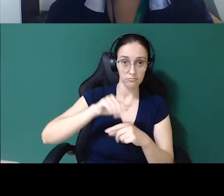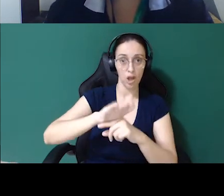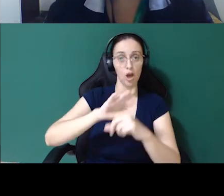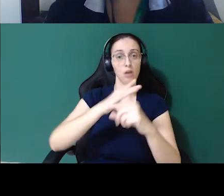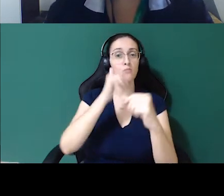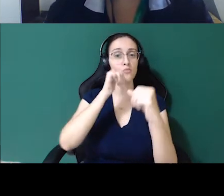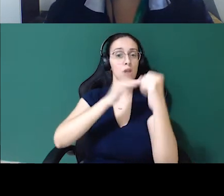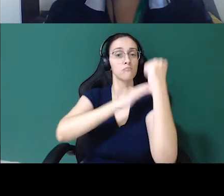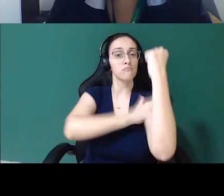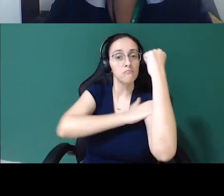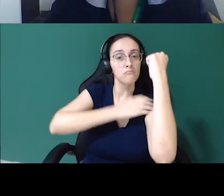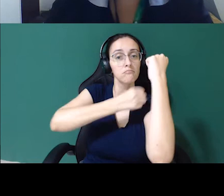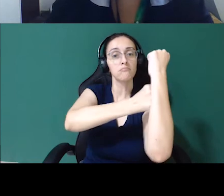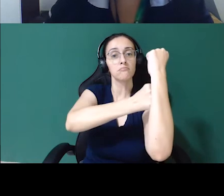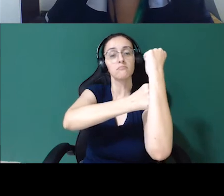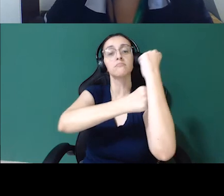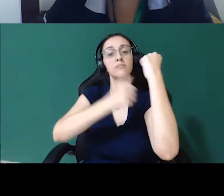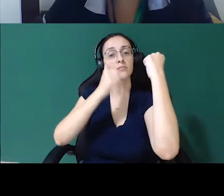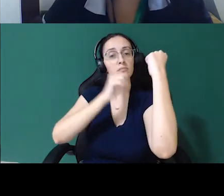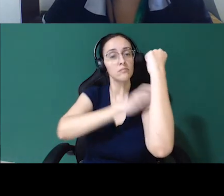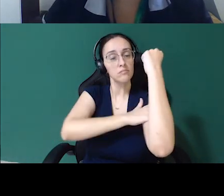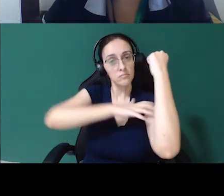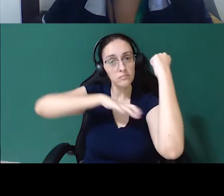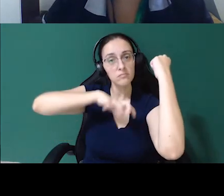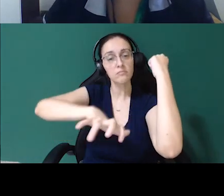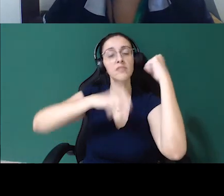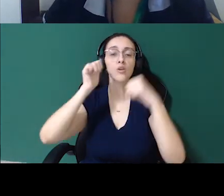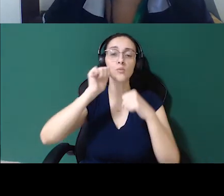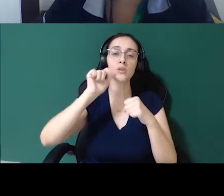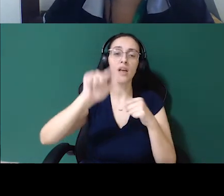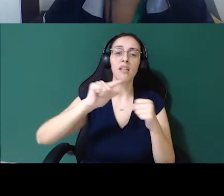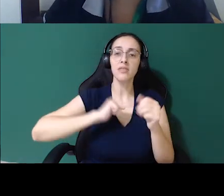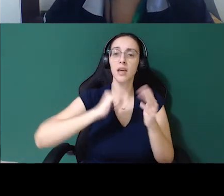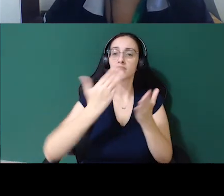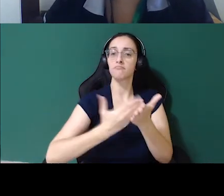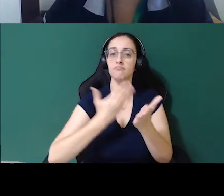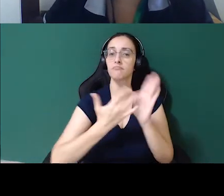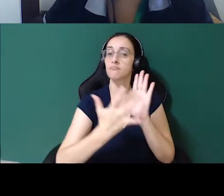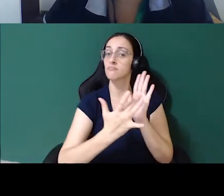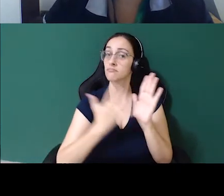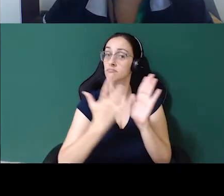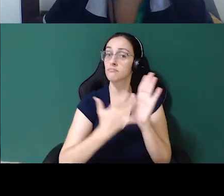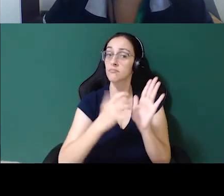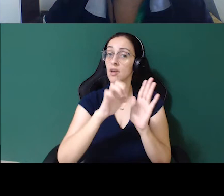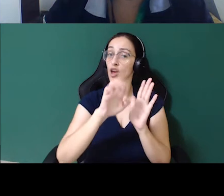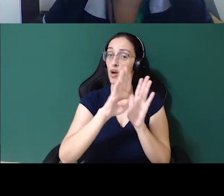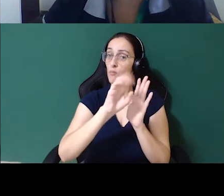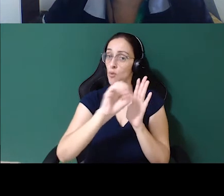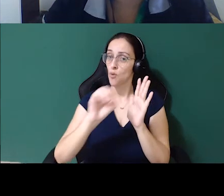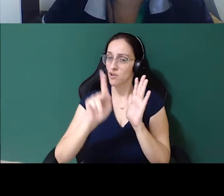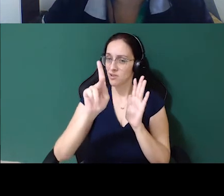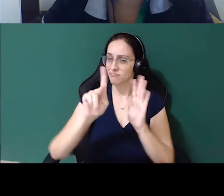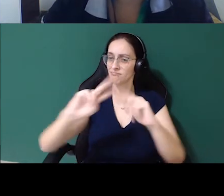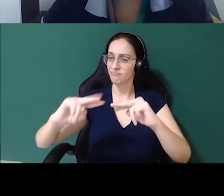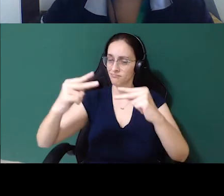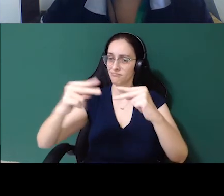Esses princípios, ele tem um e-book que eu vou disponibilizar aqui para